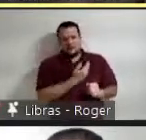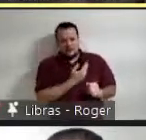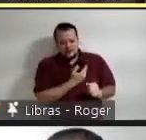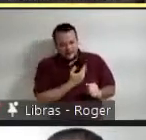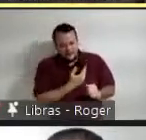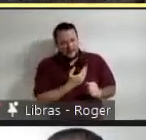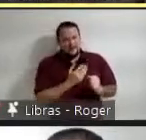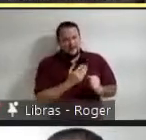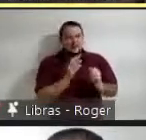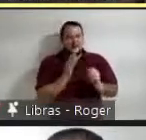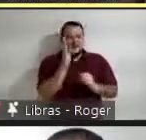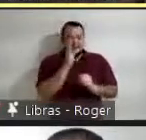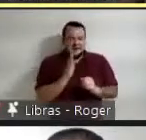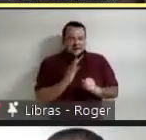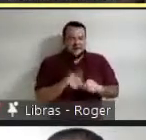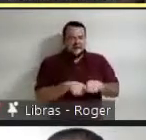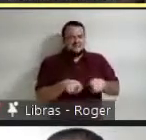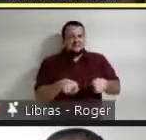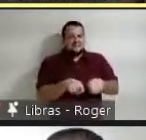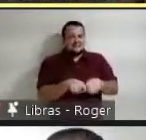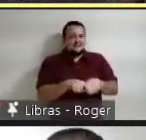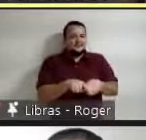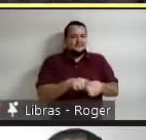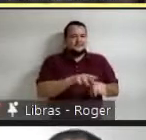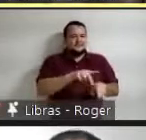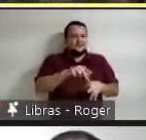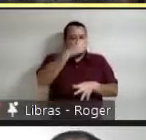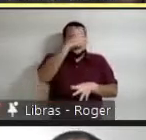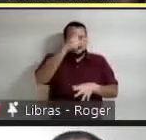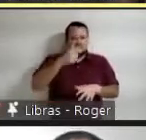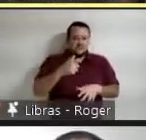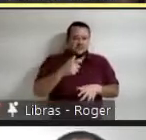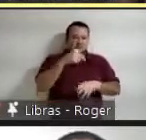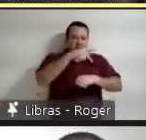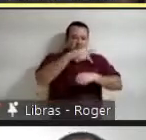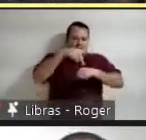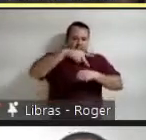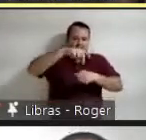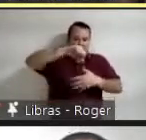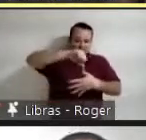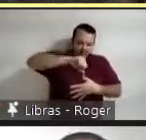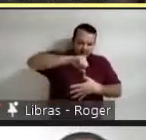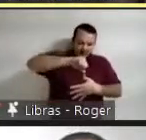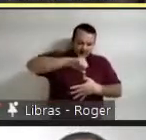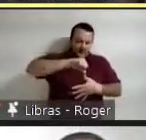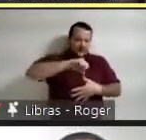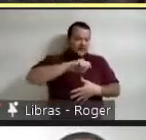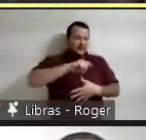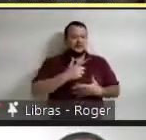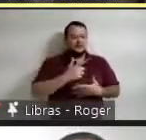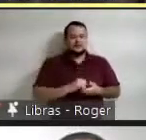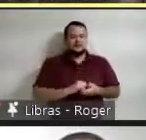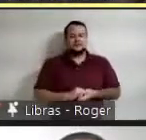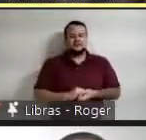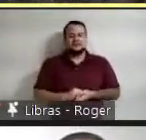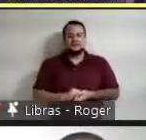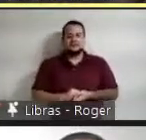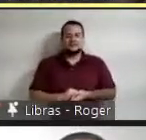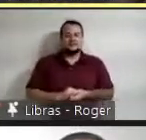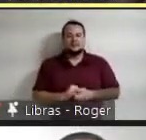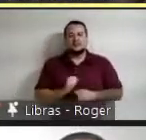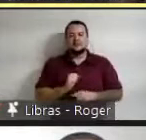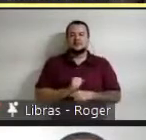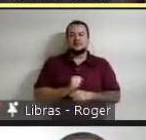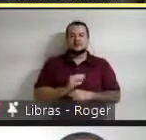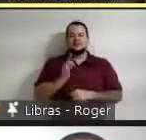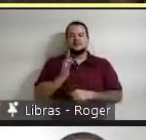mas vários latino-americanos com bastante abertura de colegas de outros países esperando que no futuro a gente consiga